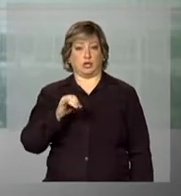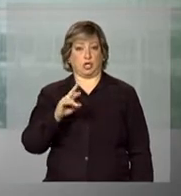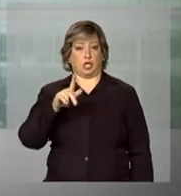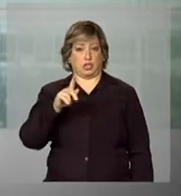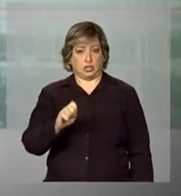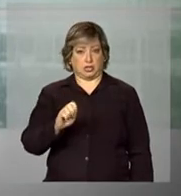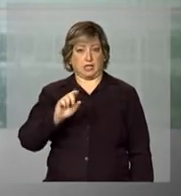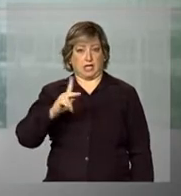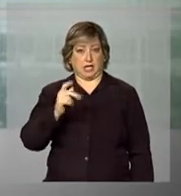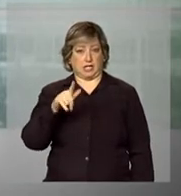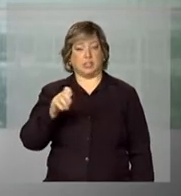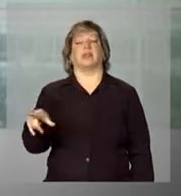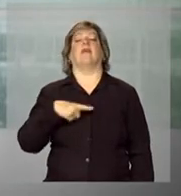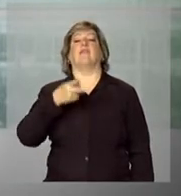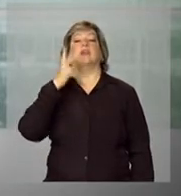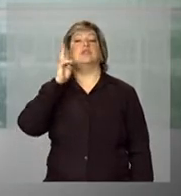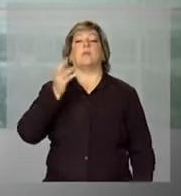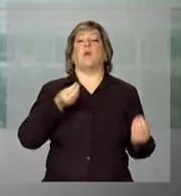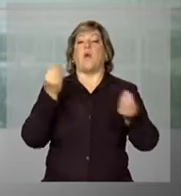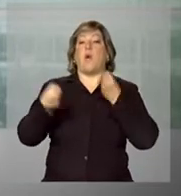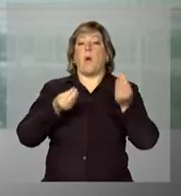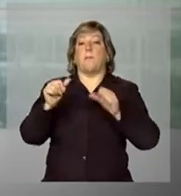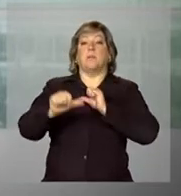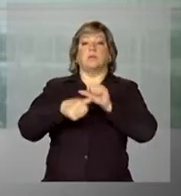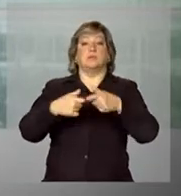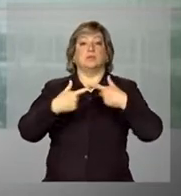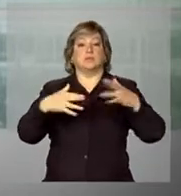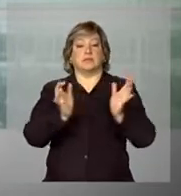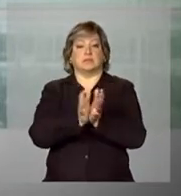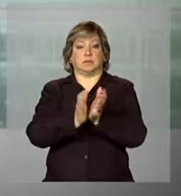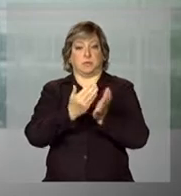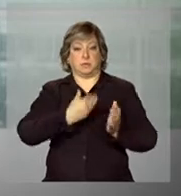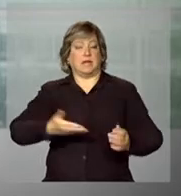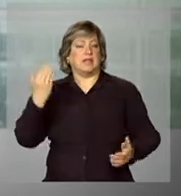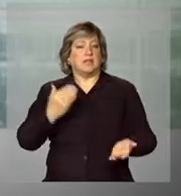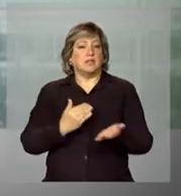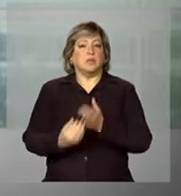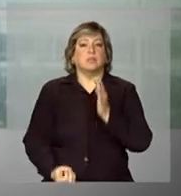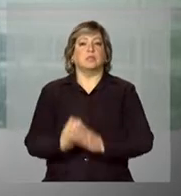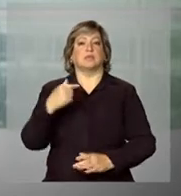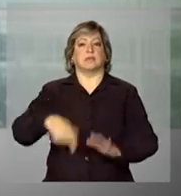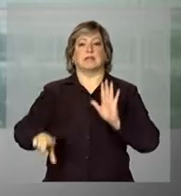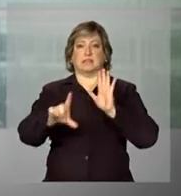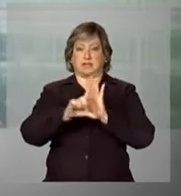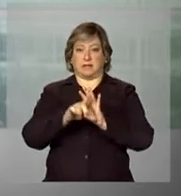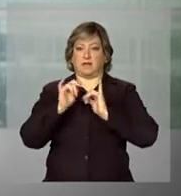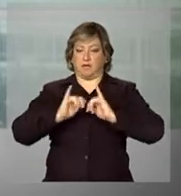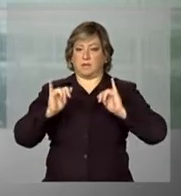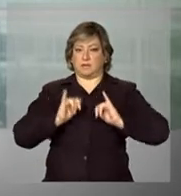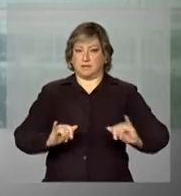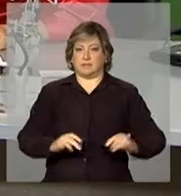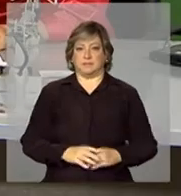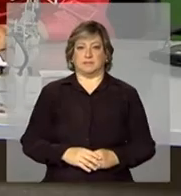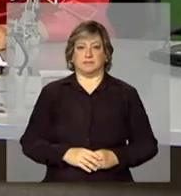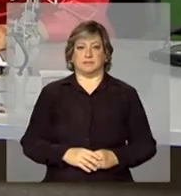Jorge Age, falou sobre as mudanças no setor público desde a implementação da Lei de Acesso à Informação.